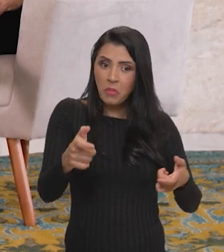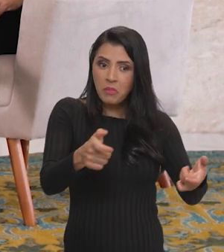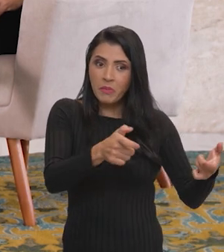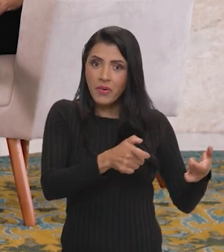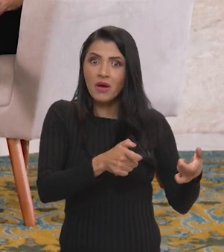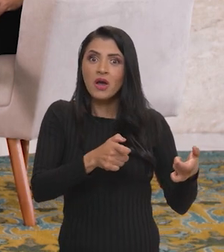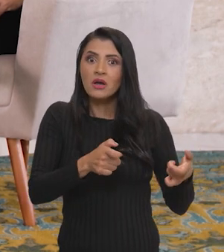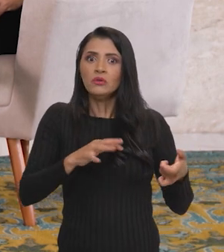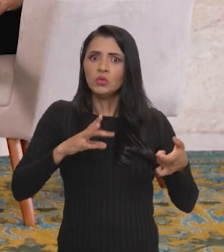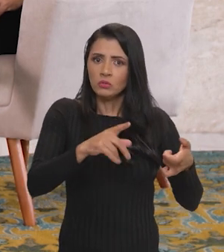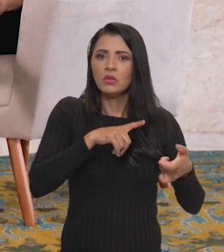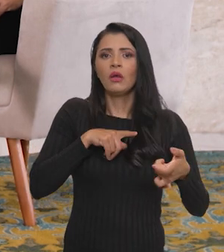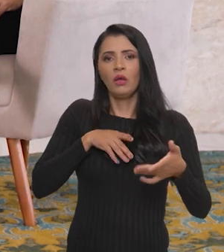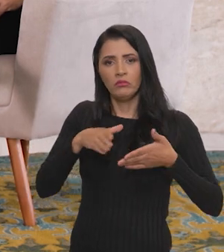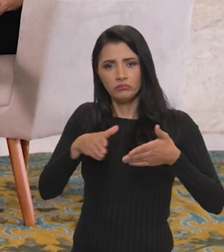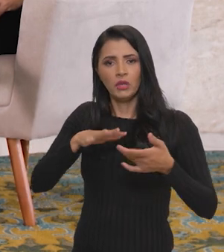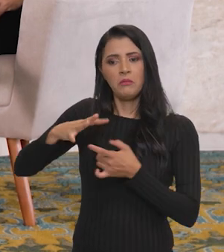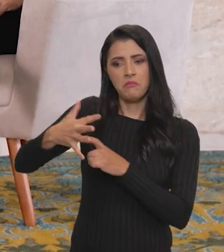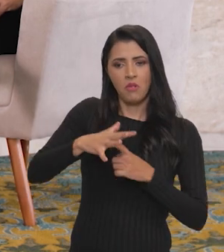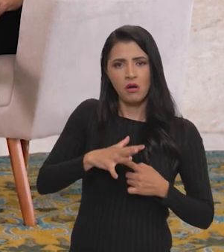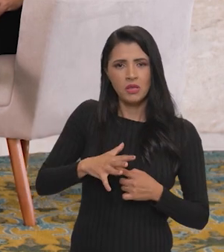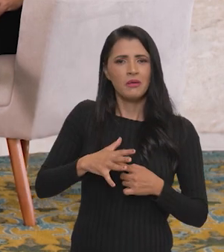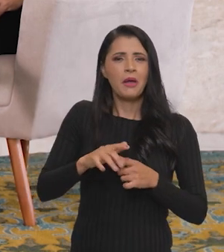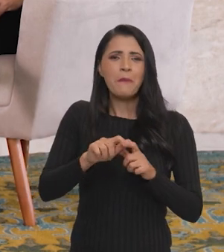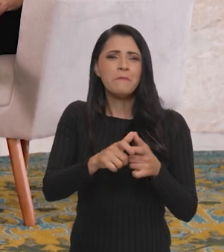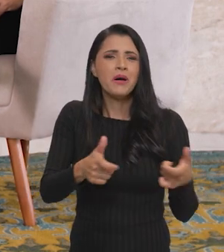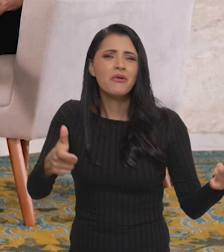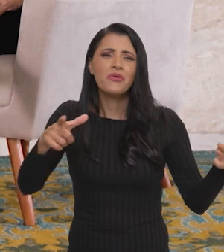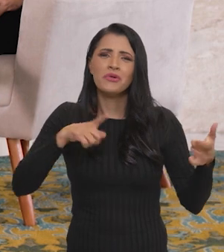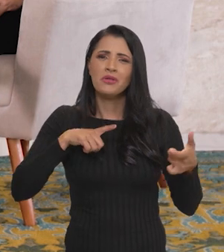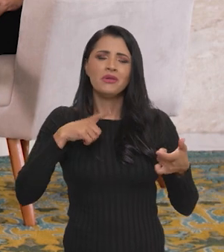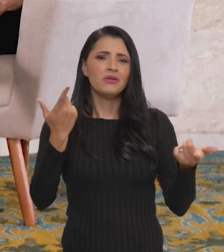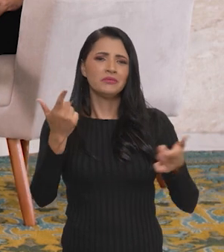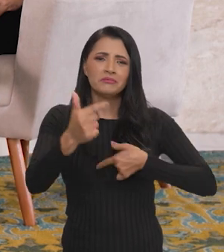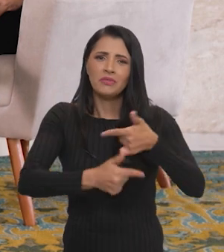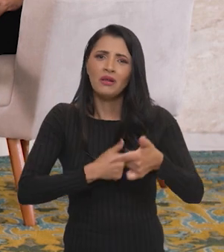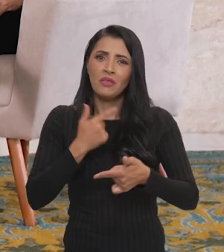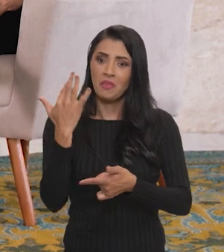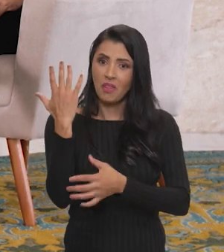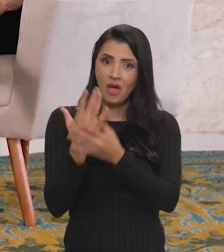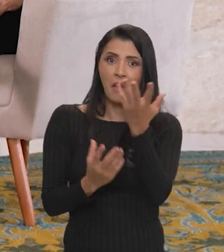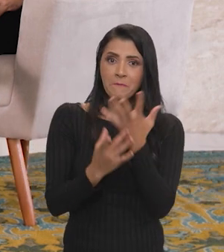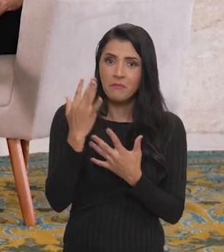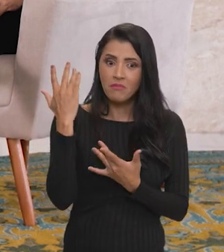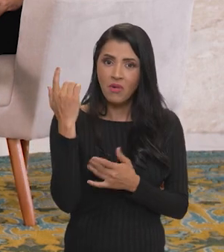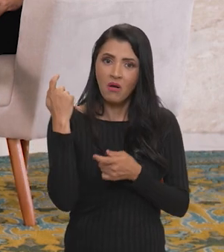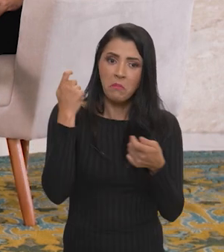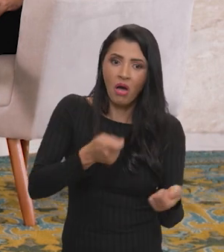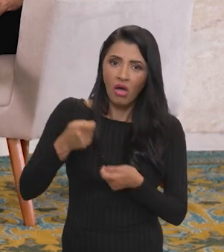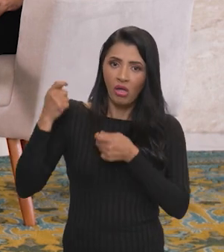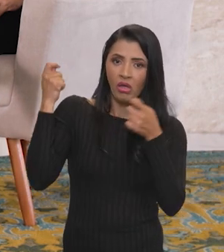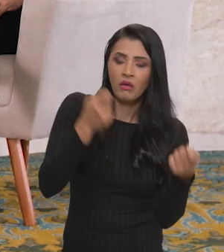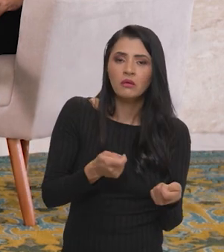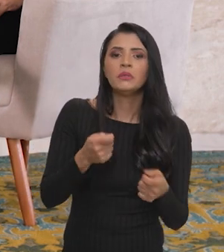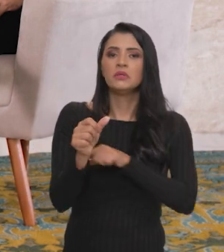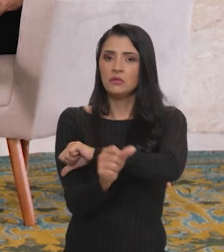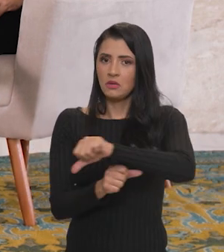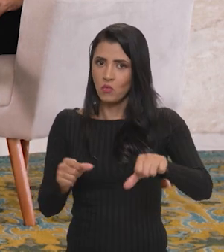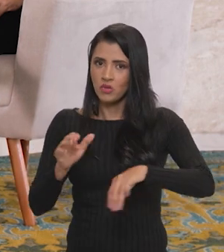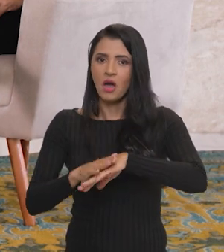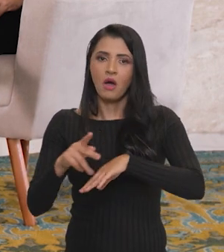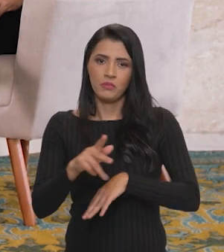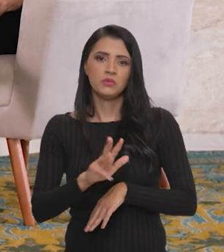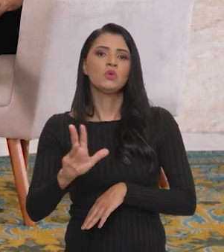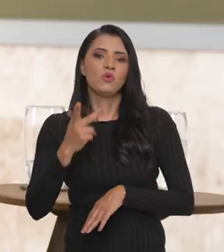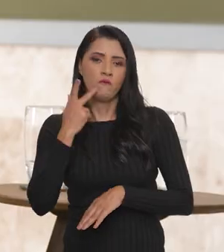propriedades, essas todas que eu mencionei, tem acesso a algum maquinário. O resto da nossa população está trabalhando na enxada. A gente tem que reverter isso. Esse foi o